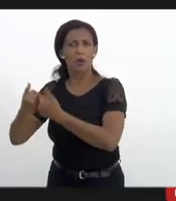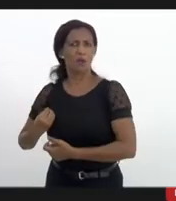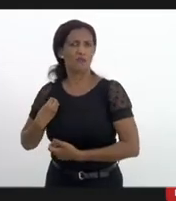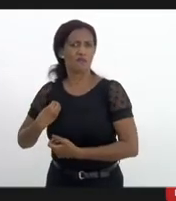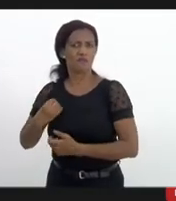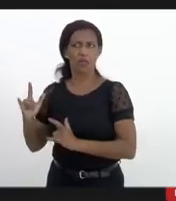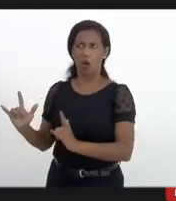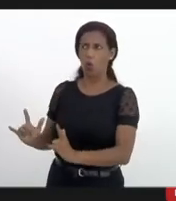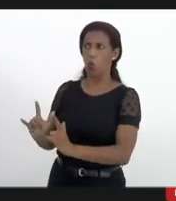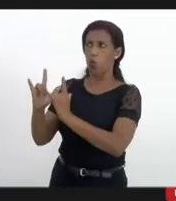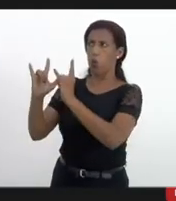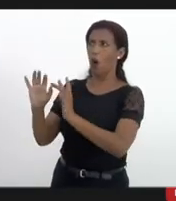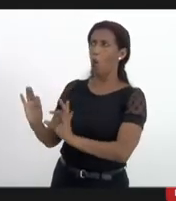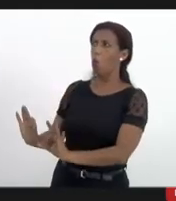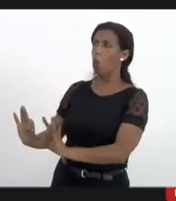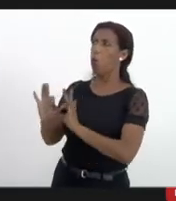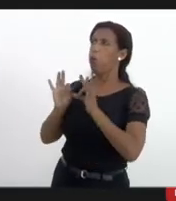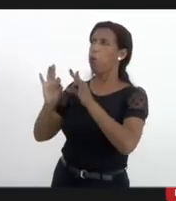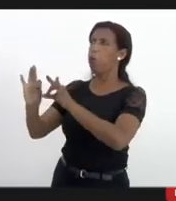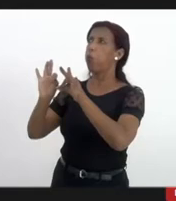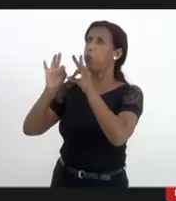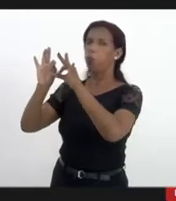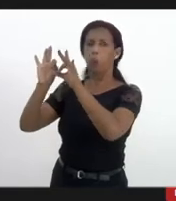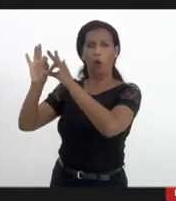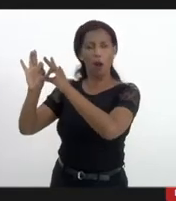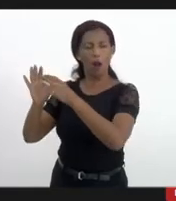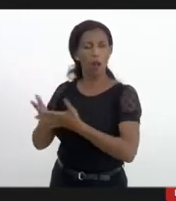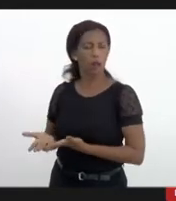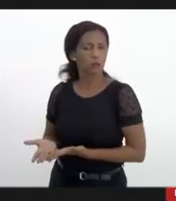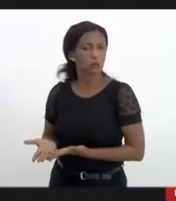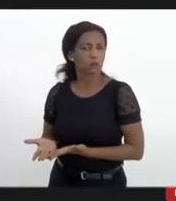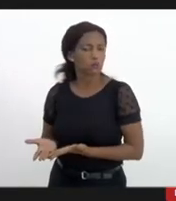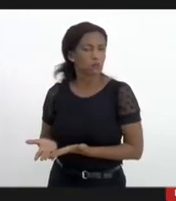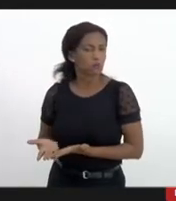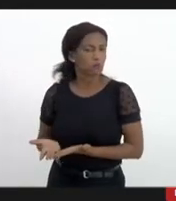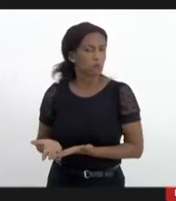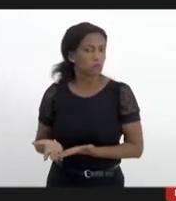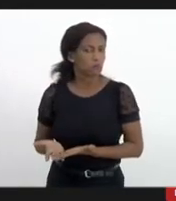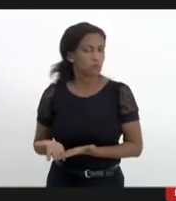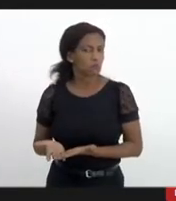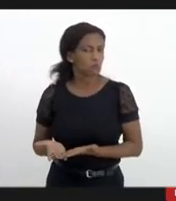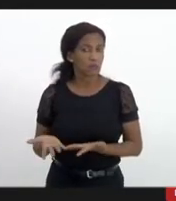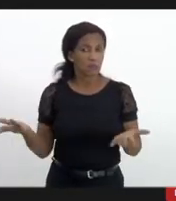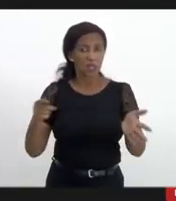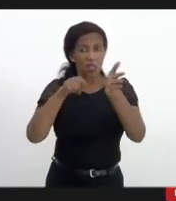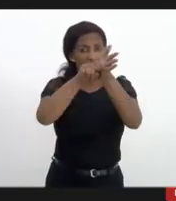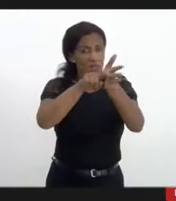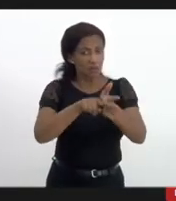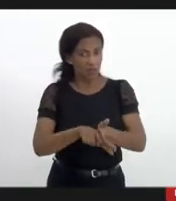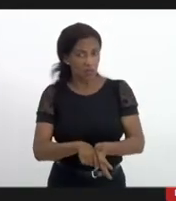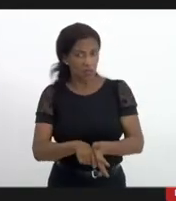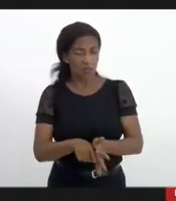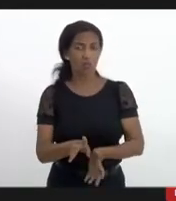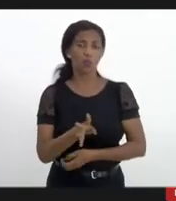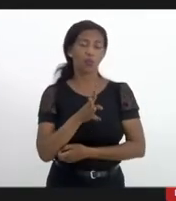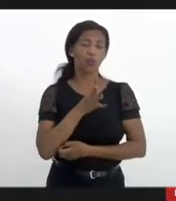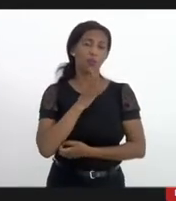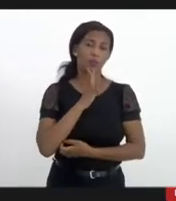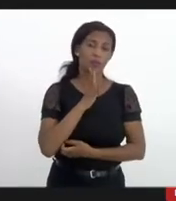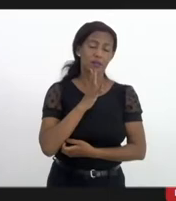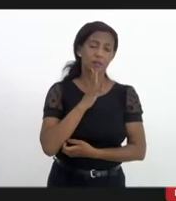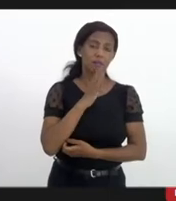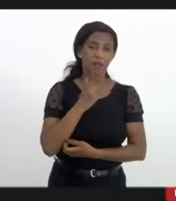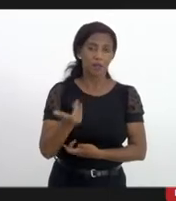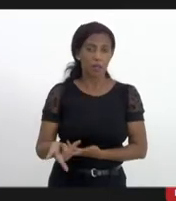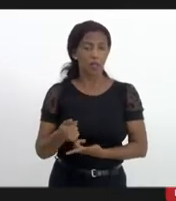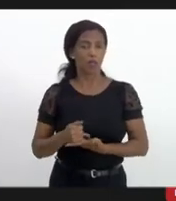condomínio de luxo que as as investigações têm conhecimento de que